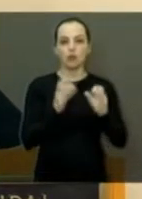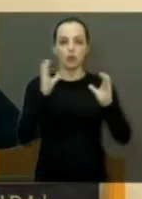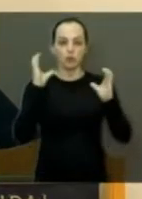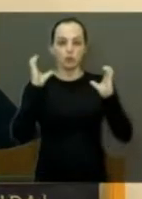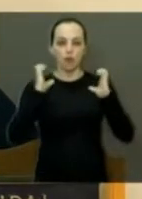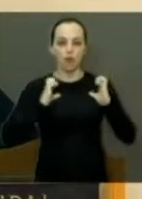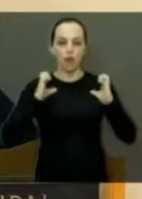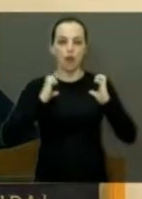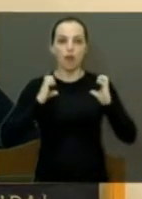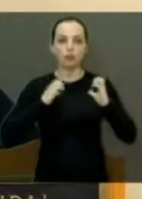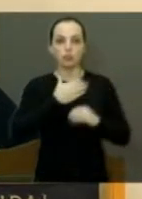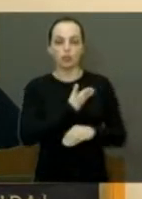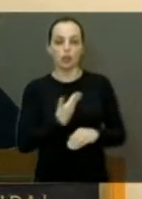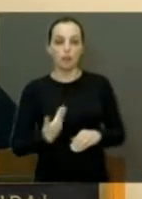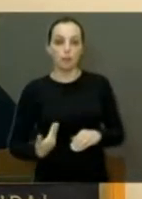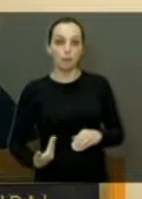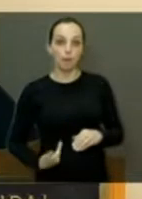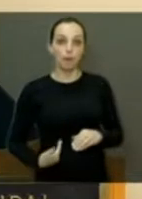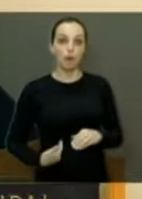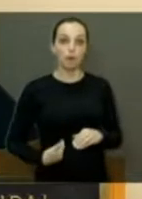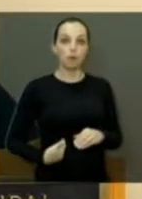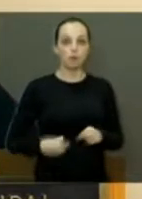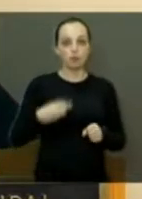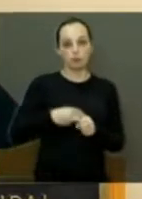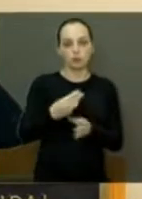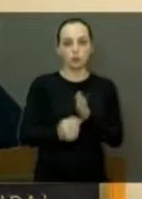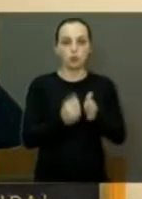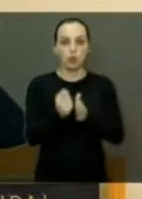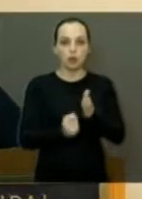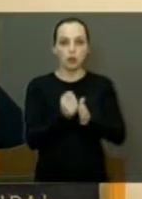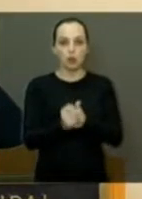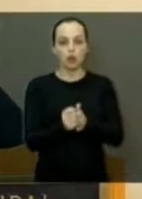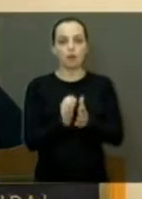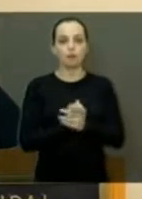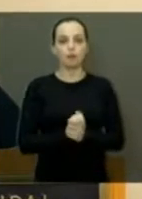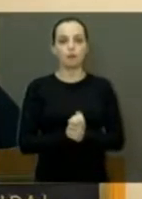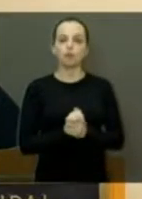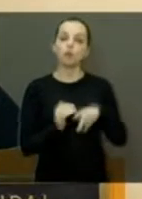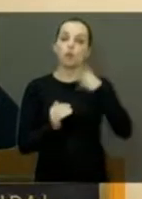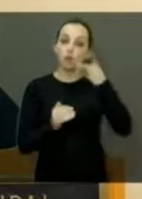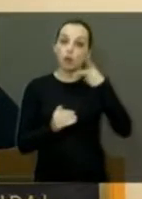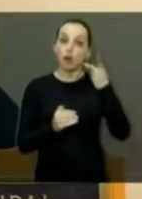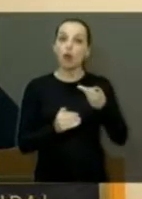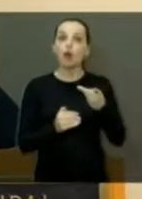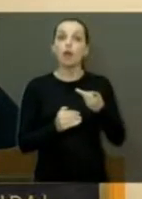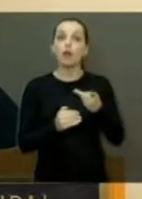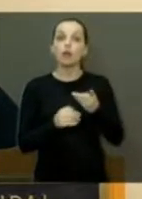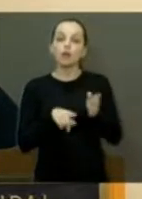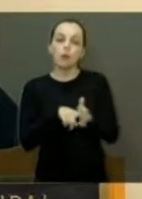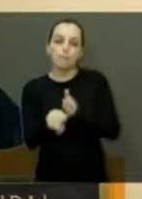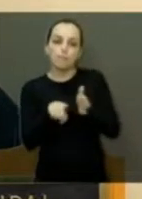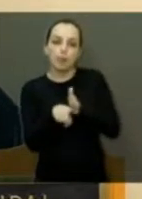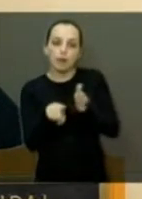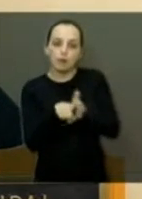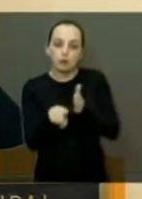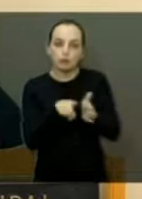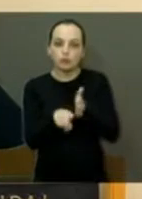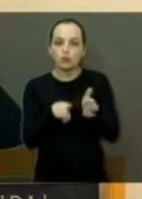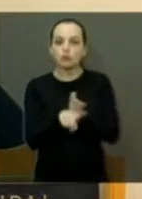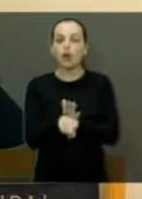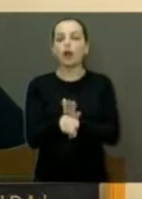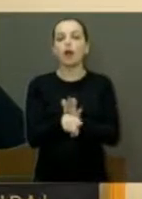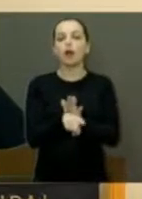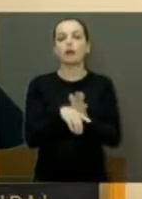do Poder Executivo Municipal. Os vereadores presentes tiveram a oportunidade de fazer várias perguntas.